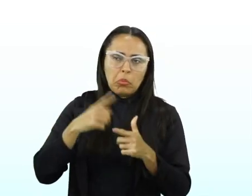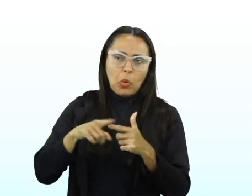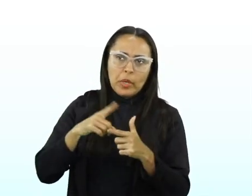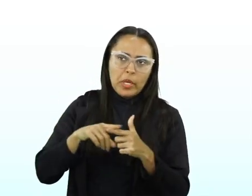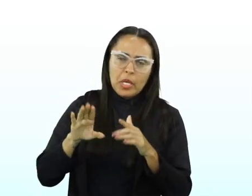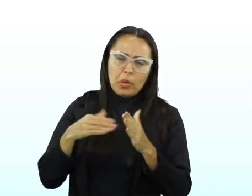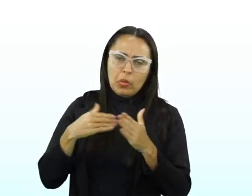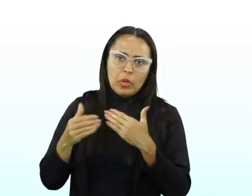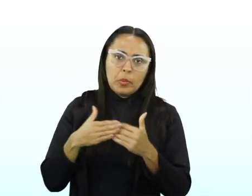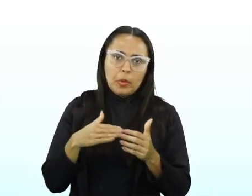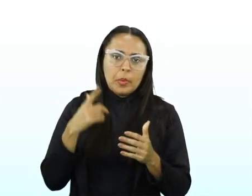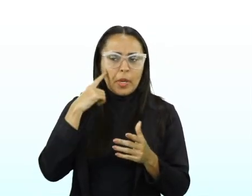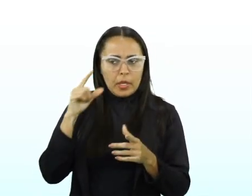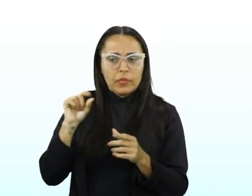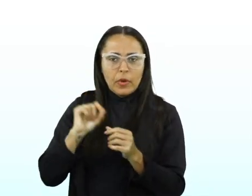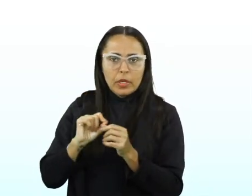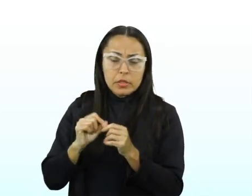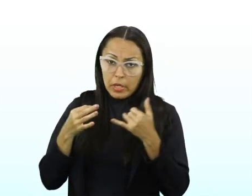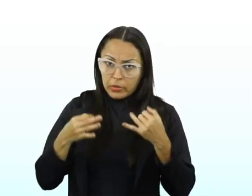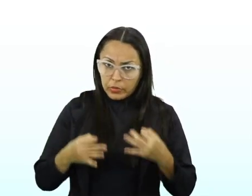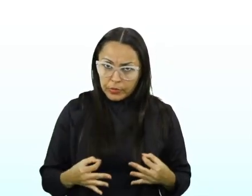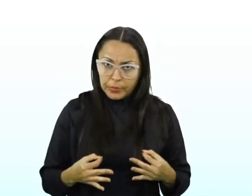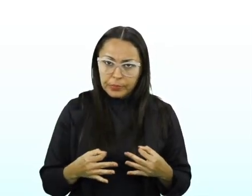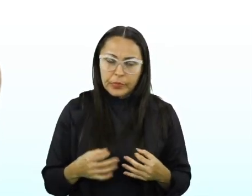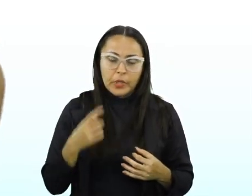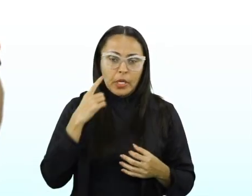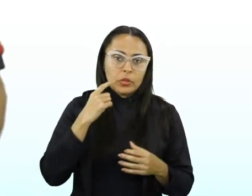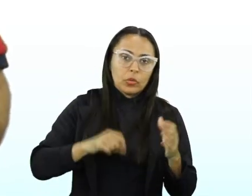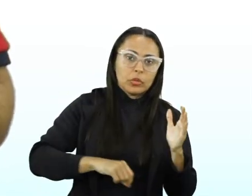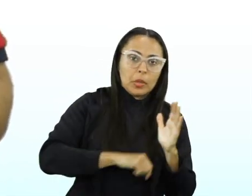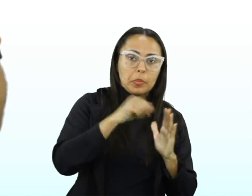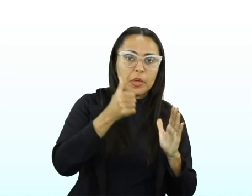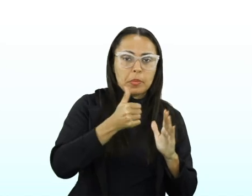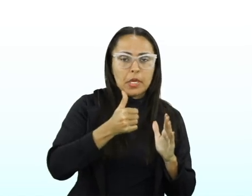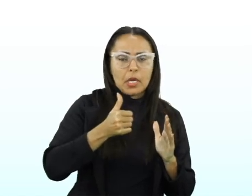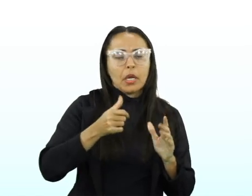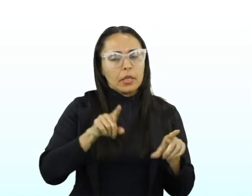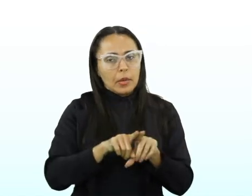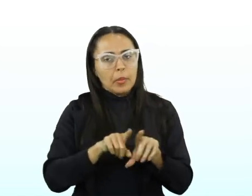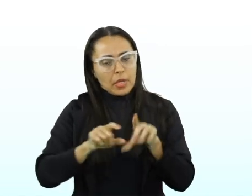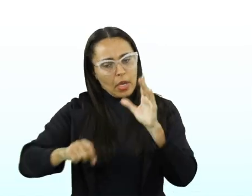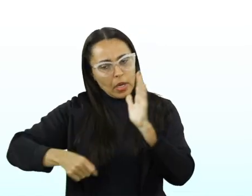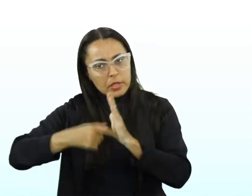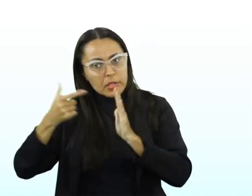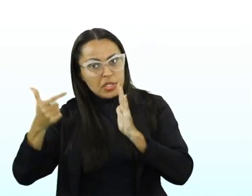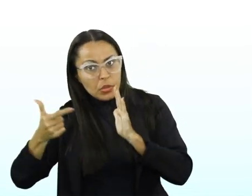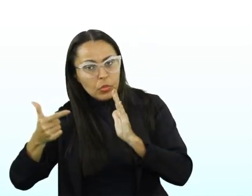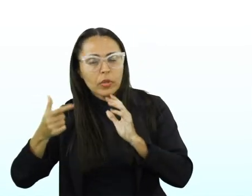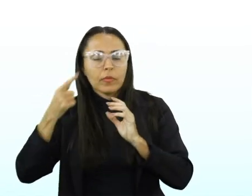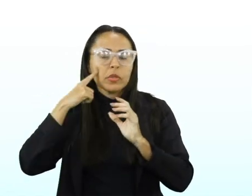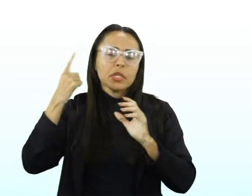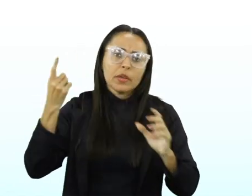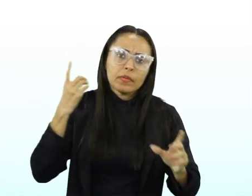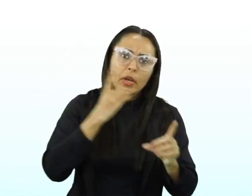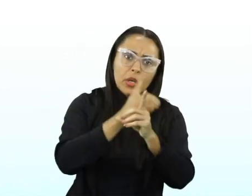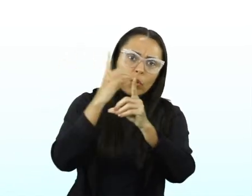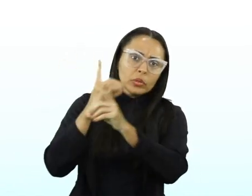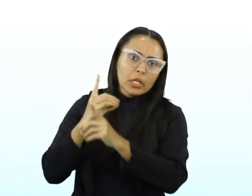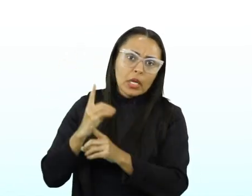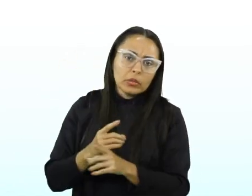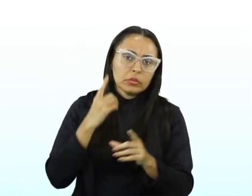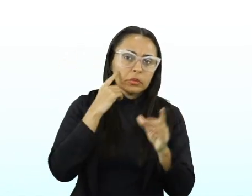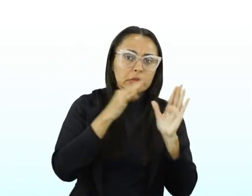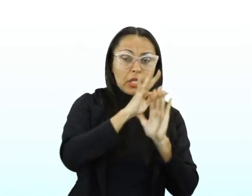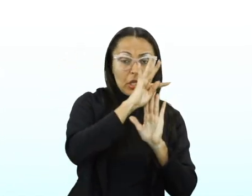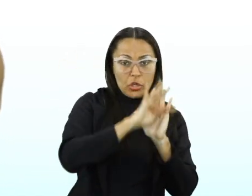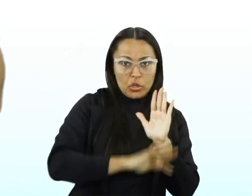problema, lá, ele faz. Certo? Então, veja, tanto a primeira aplicação quanto a segunda, você vai encontrar, você encontra